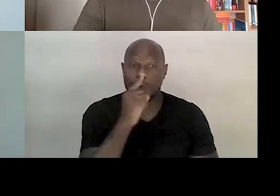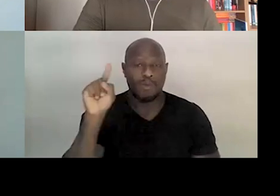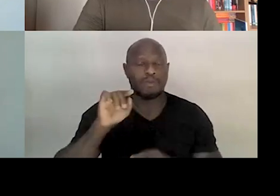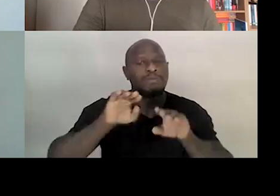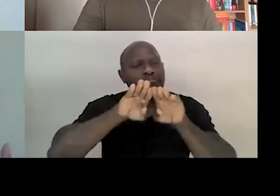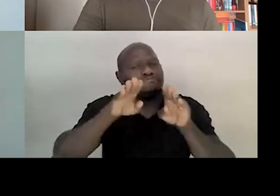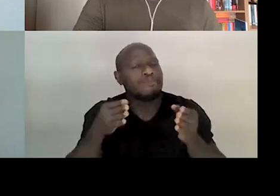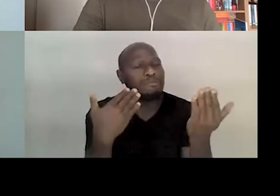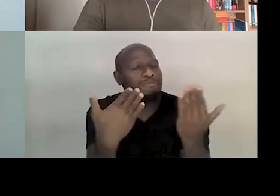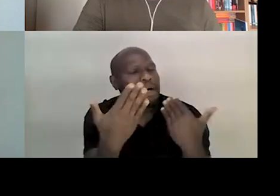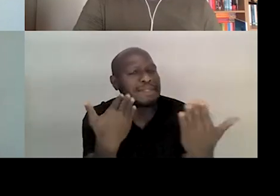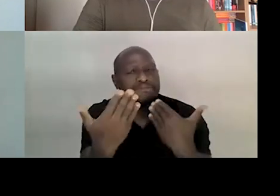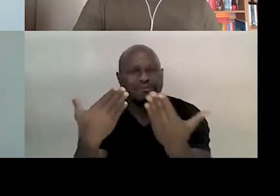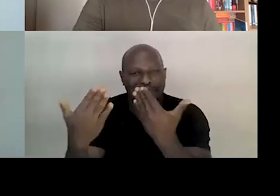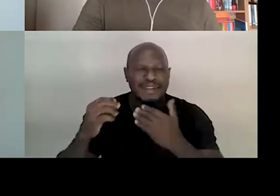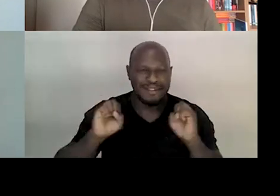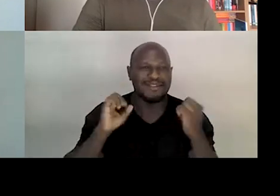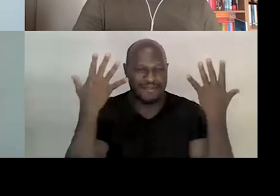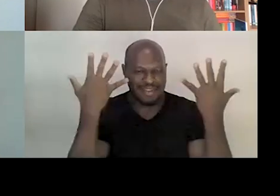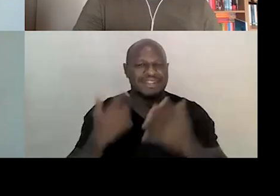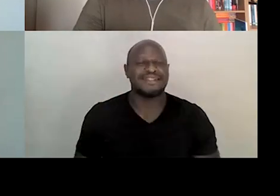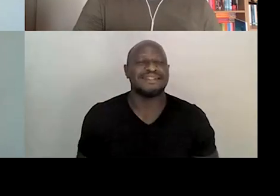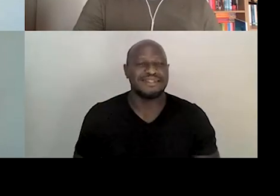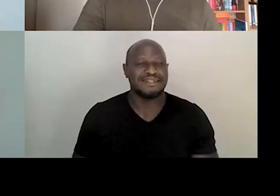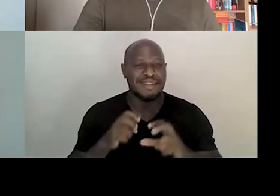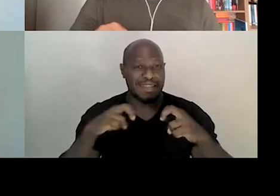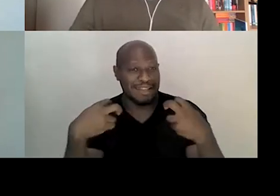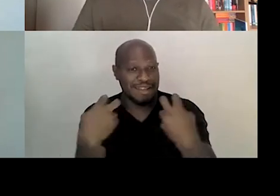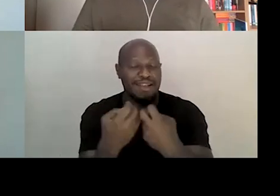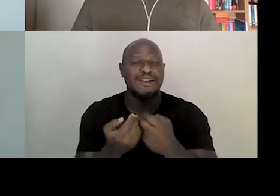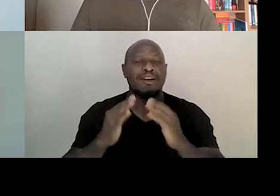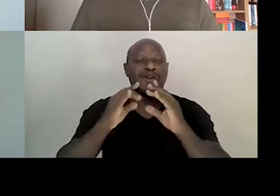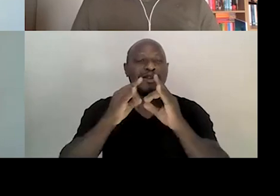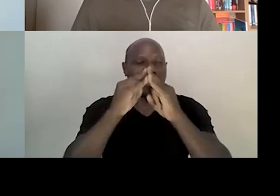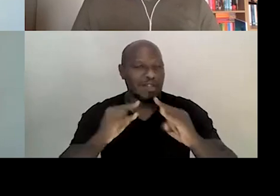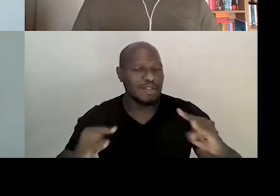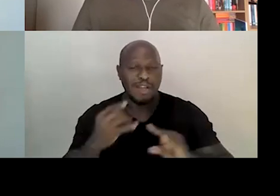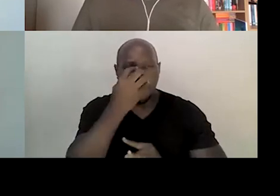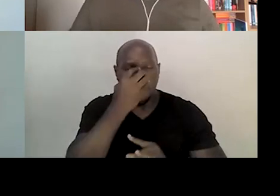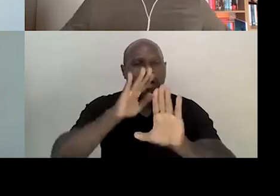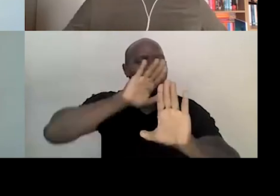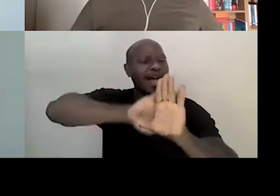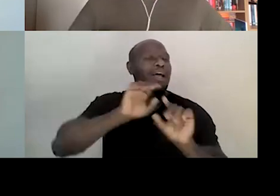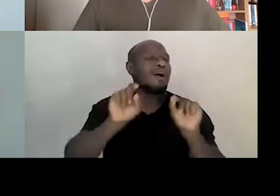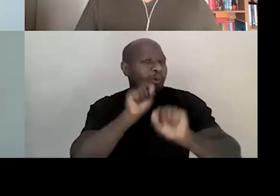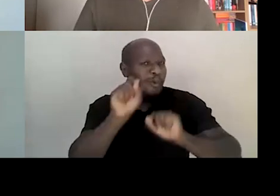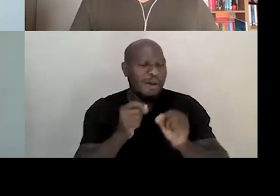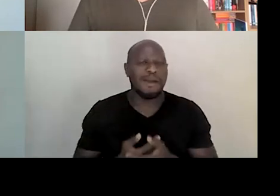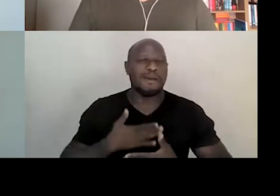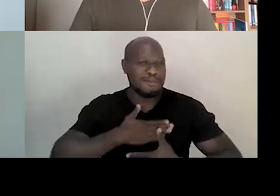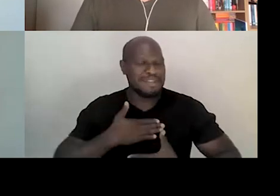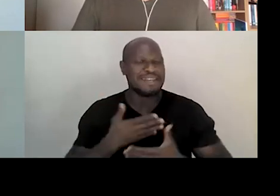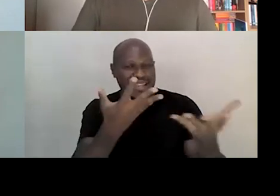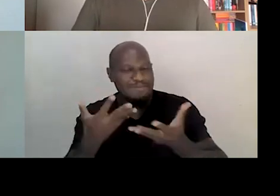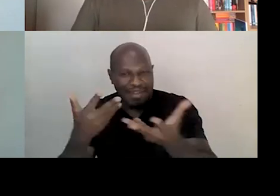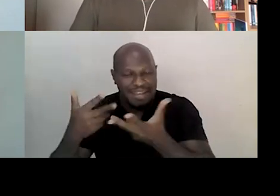do nosso festival. E é o Circo Longe dos Palcos. É um grande prazer receber todos vocês aqui. Eu sou a Amanda Silva,